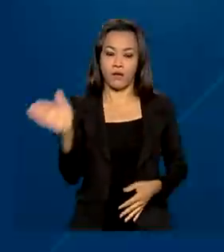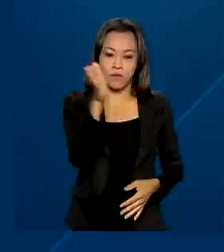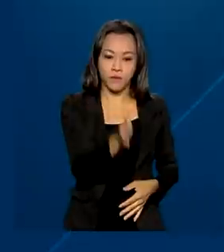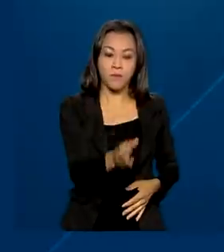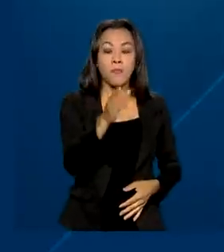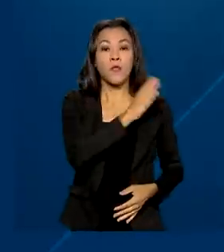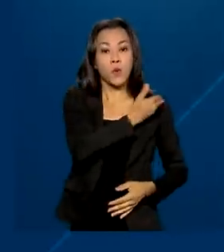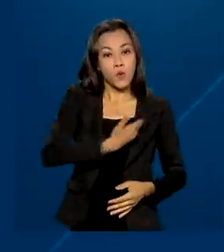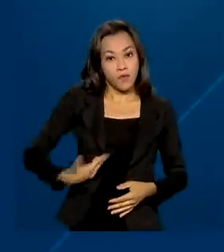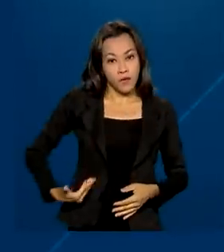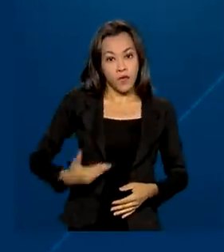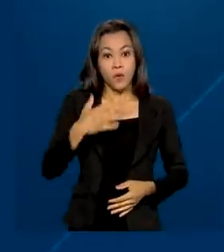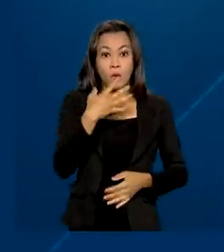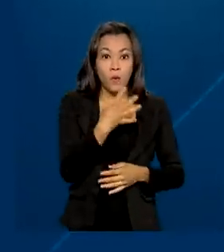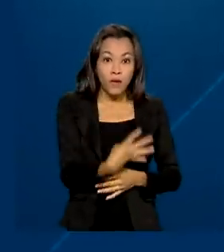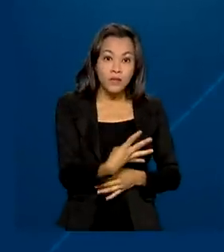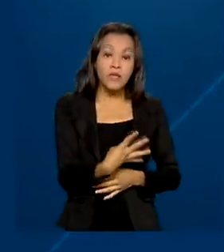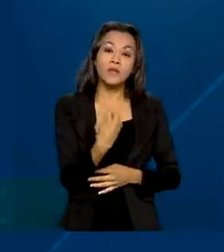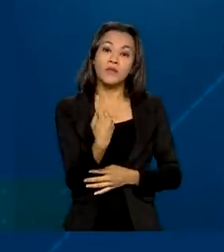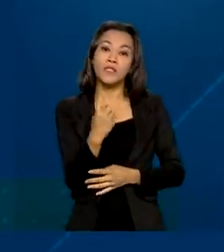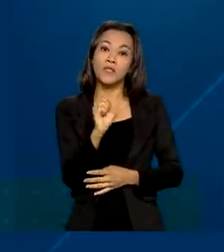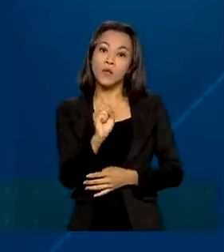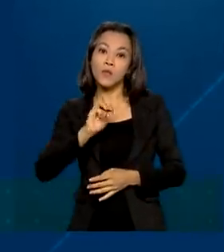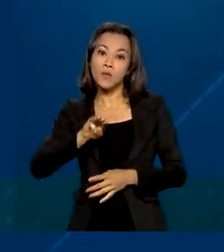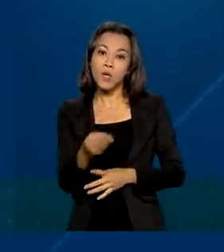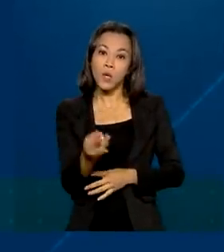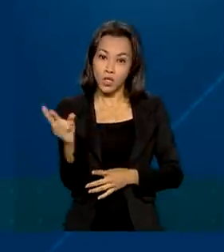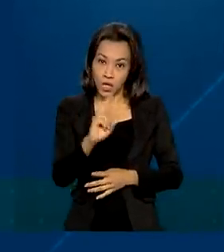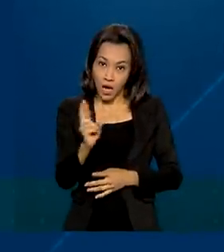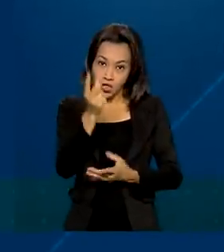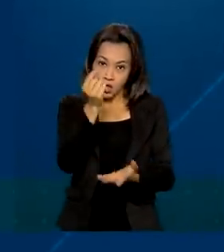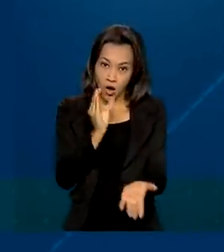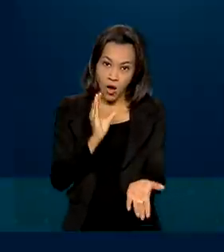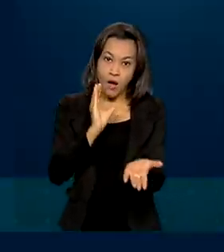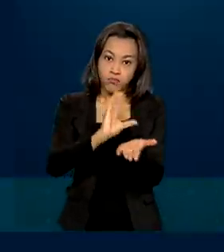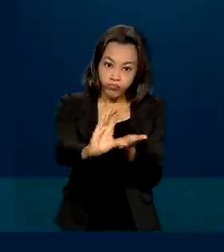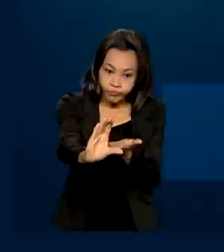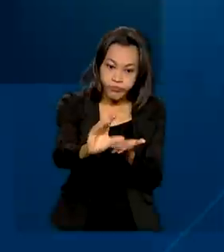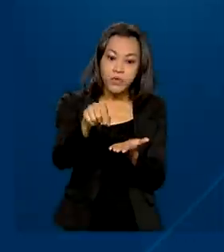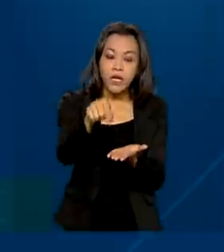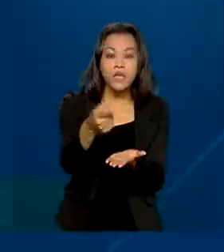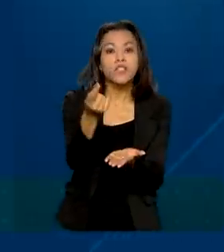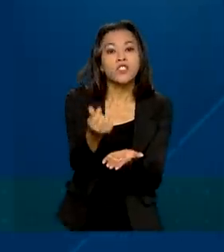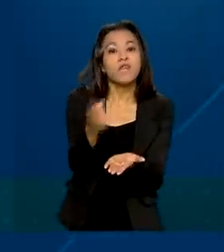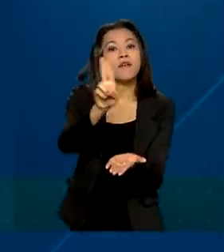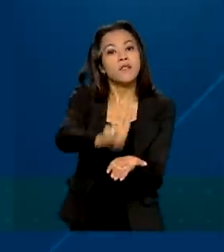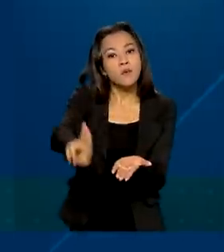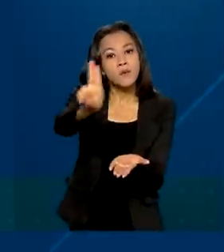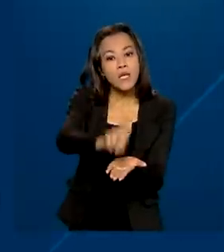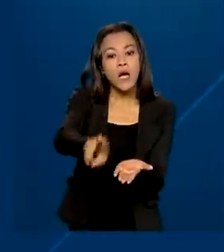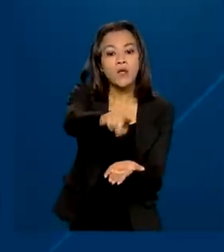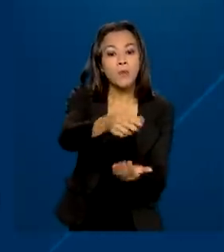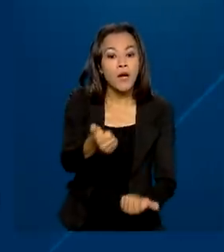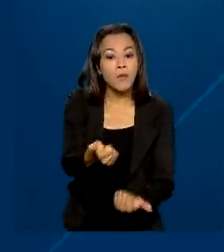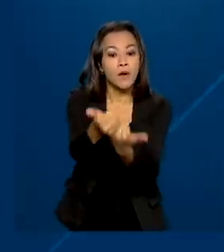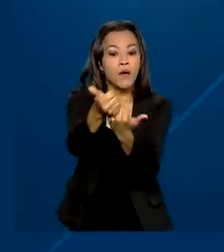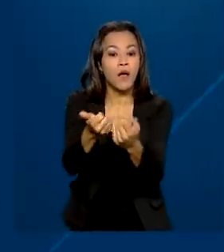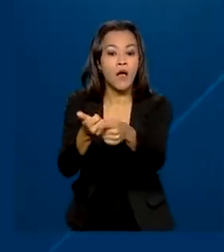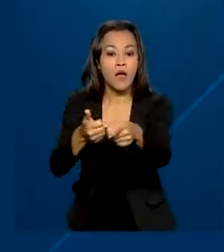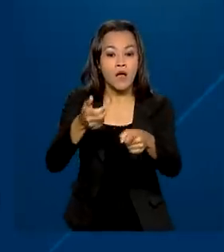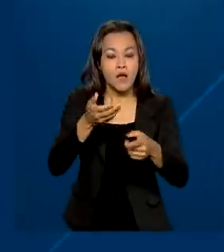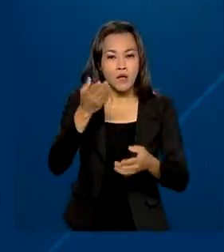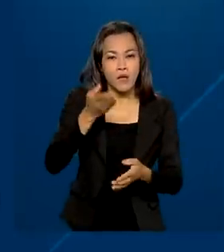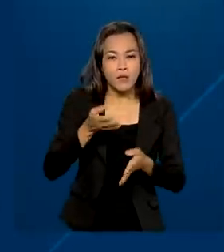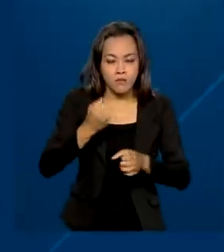418 milhões de reais para o Ministério da Infraestrutura. O dinheiro será utilizado na recuperação de rodovias